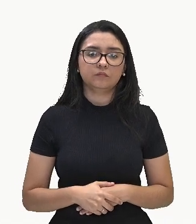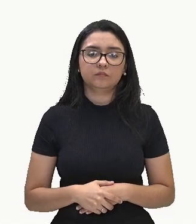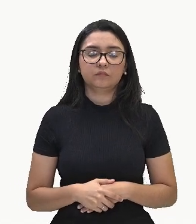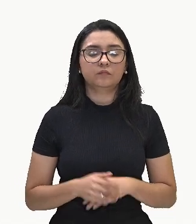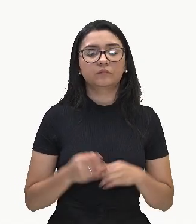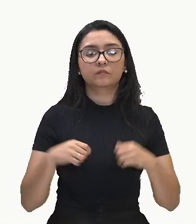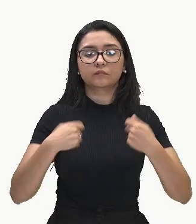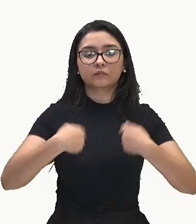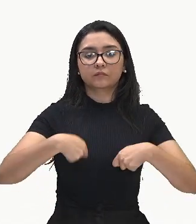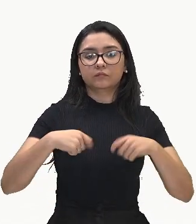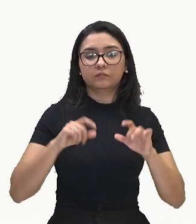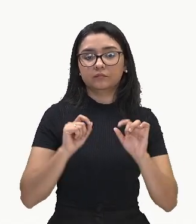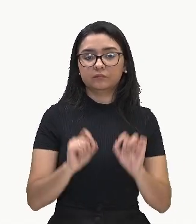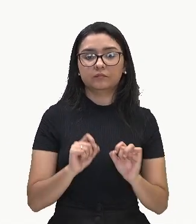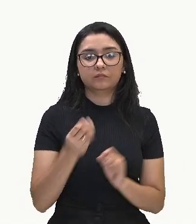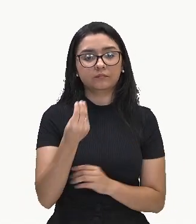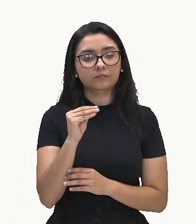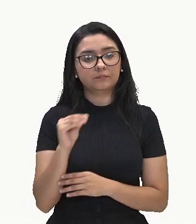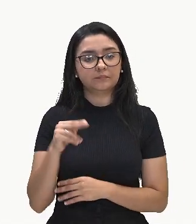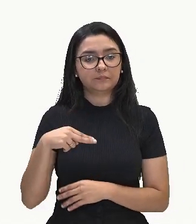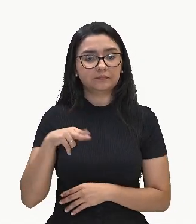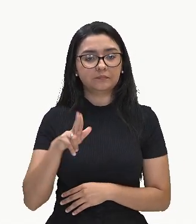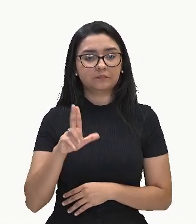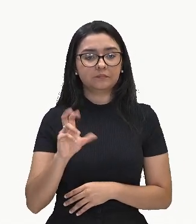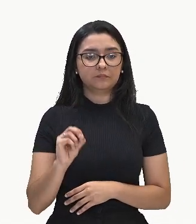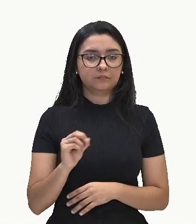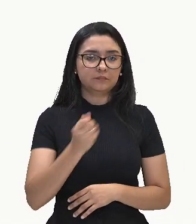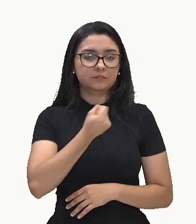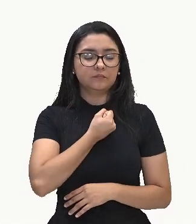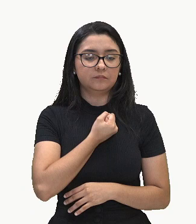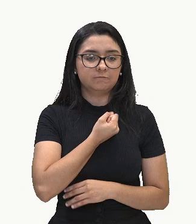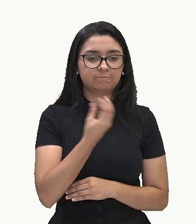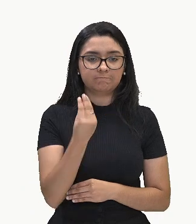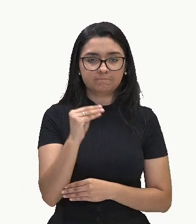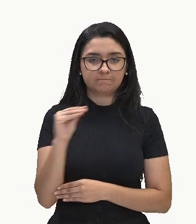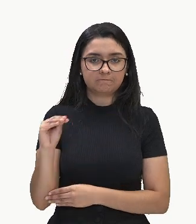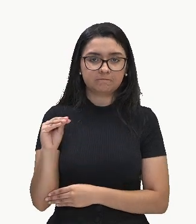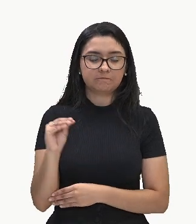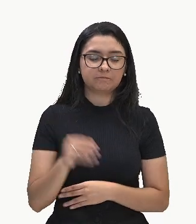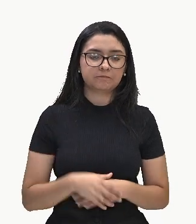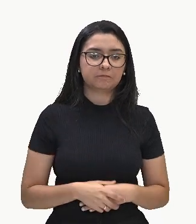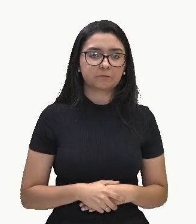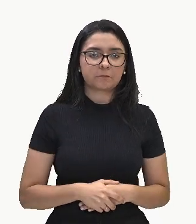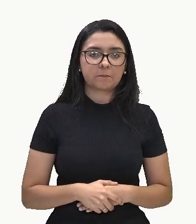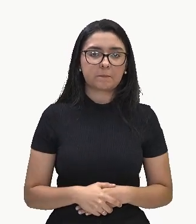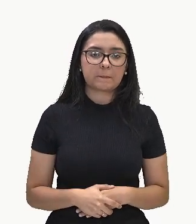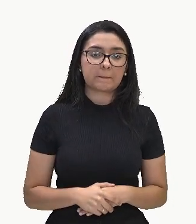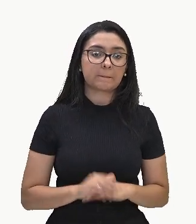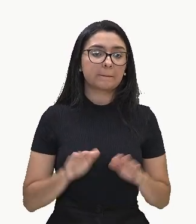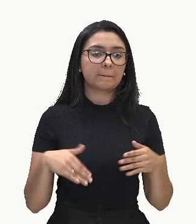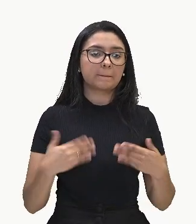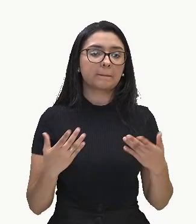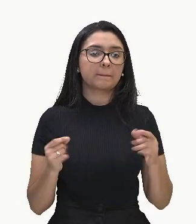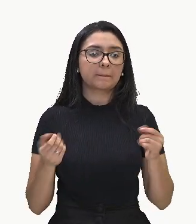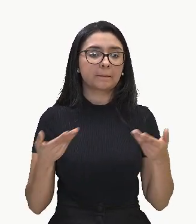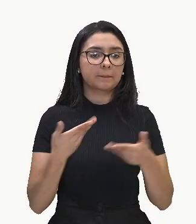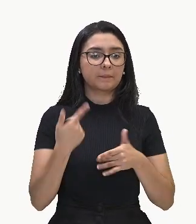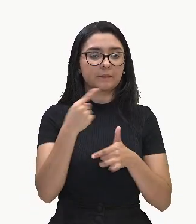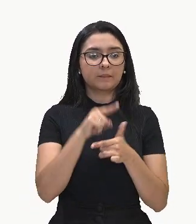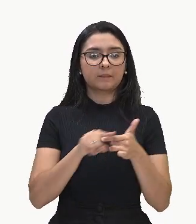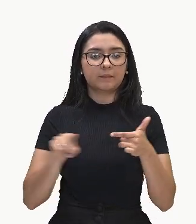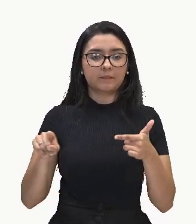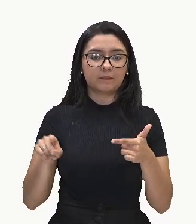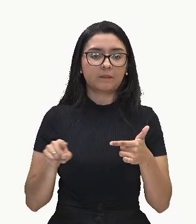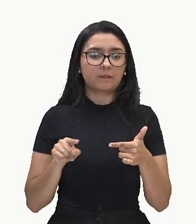eu não preciso fazer, né, completar. Ok? Sendo assim, eu vou dividir meu primeiro